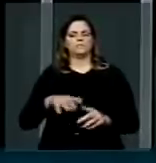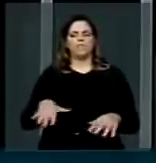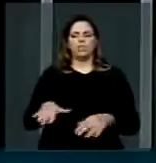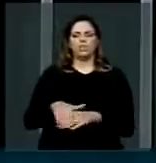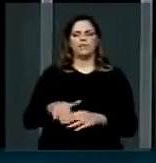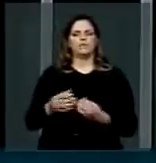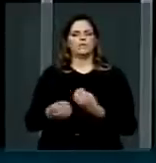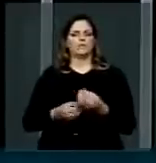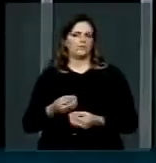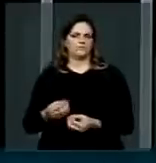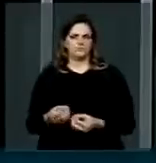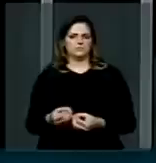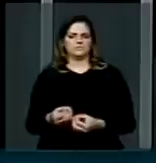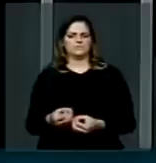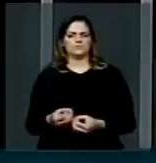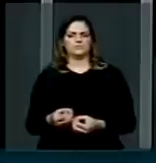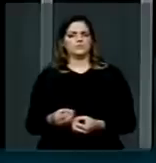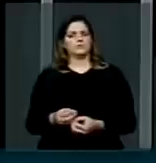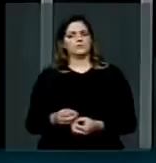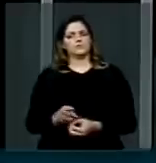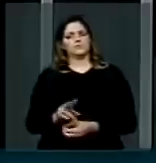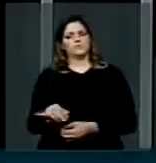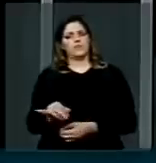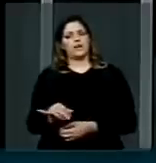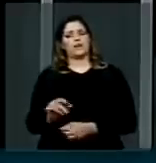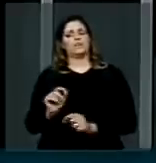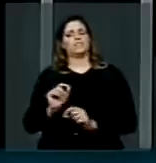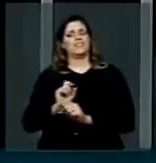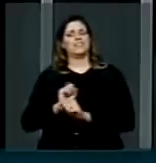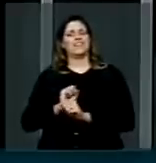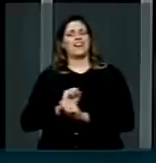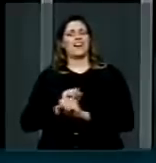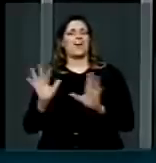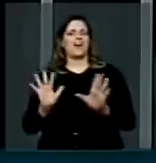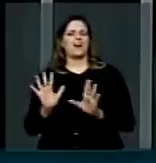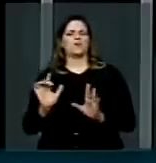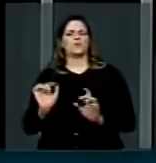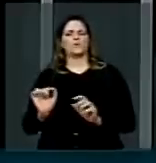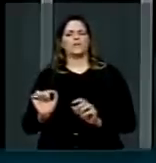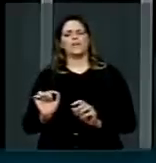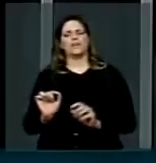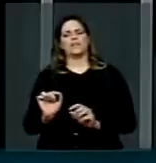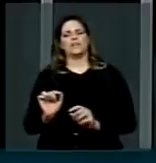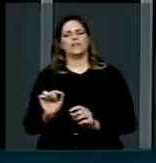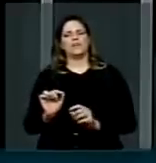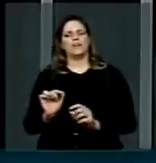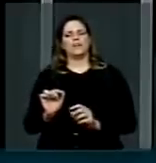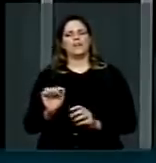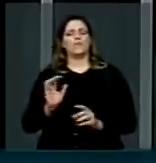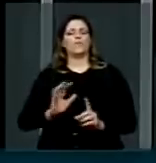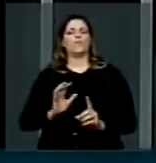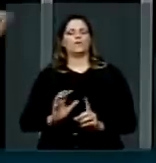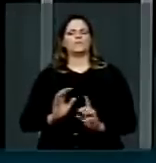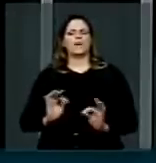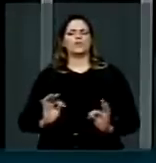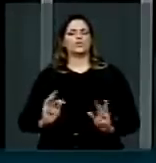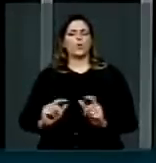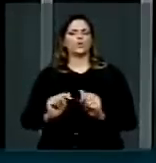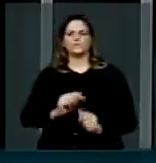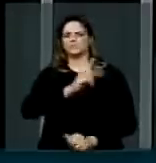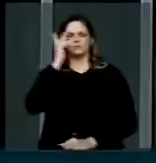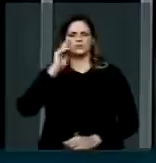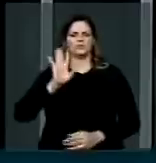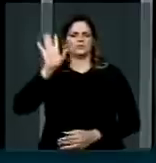atende claramente a induzir todas as candidaturas que estão aí